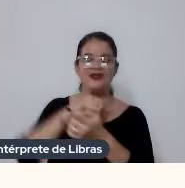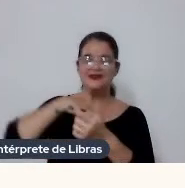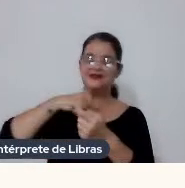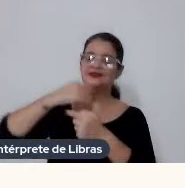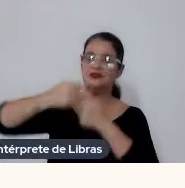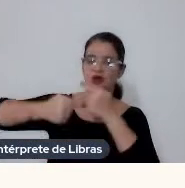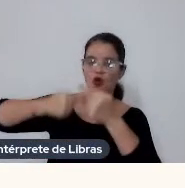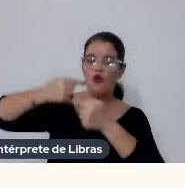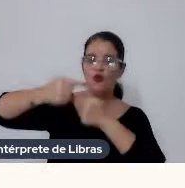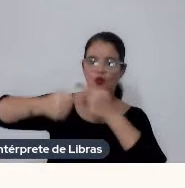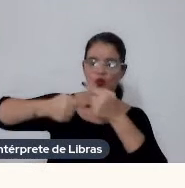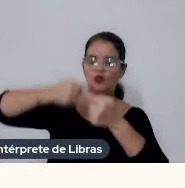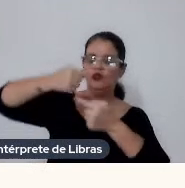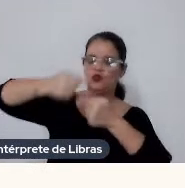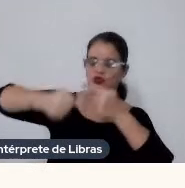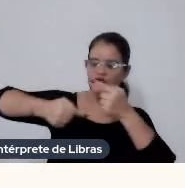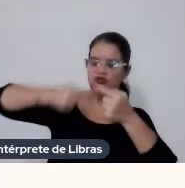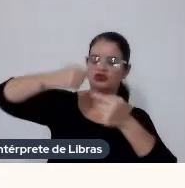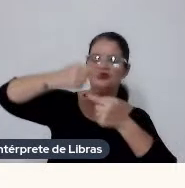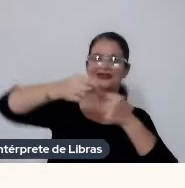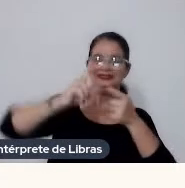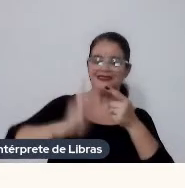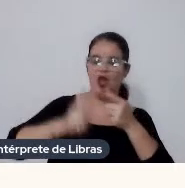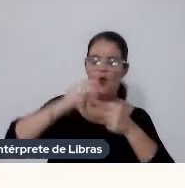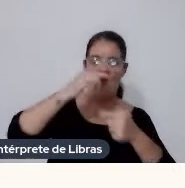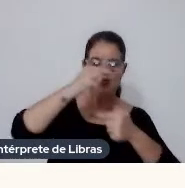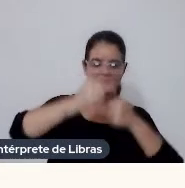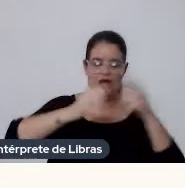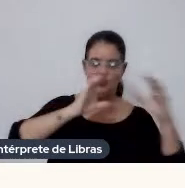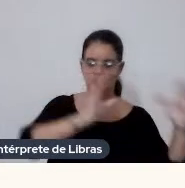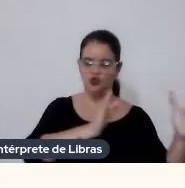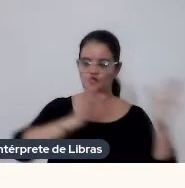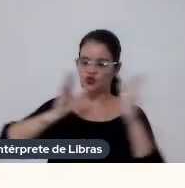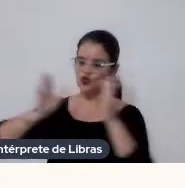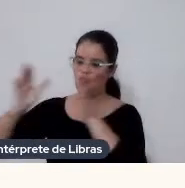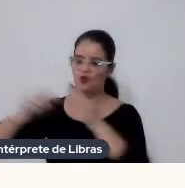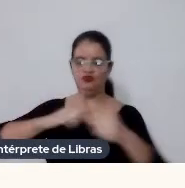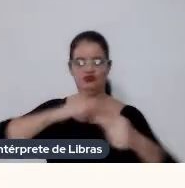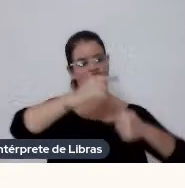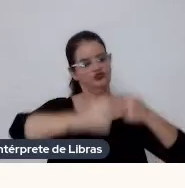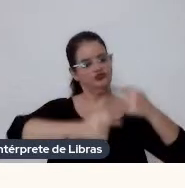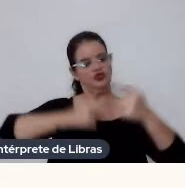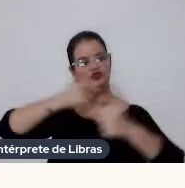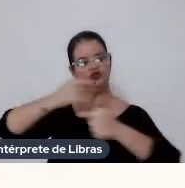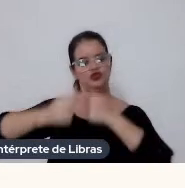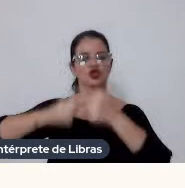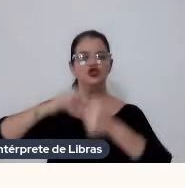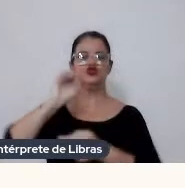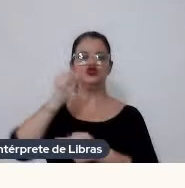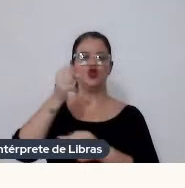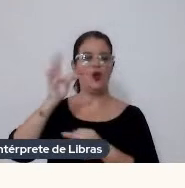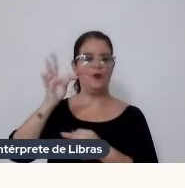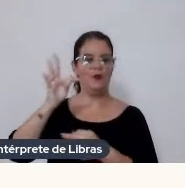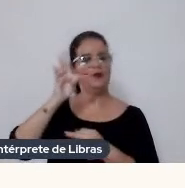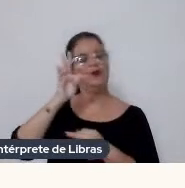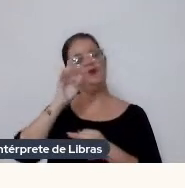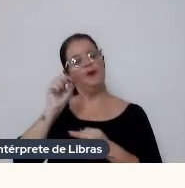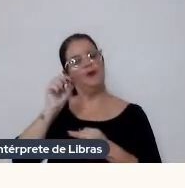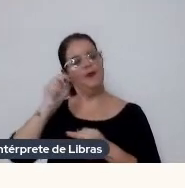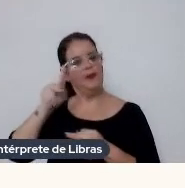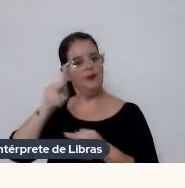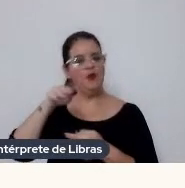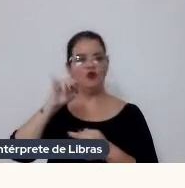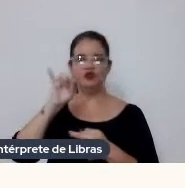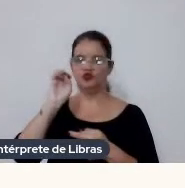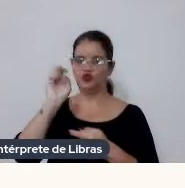eles vão sendo girados, é, na sequência, em stop motion, e que permite esse movimento das ondas. Eu separei